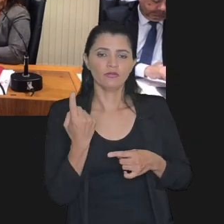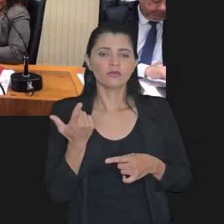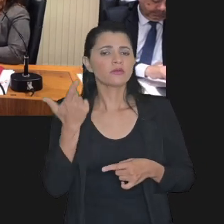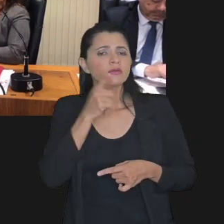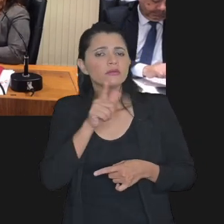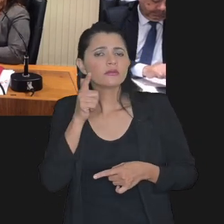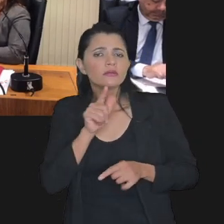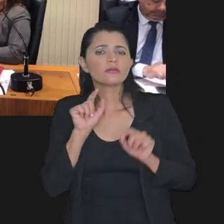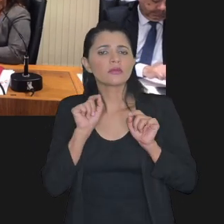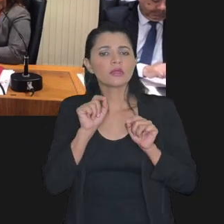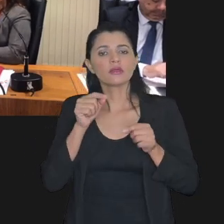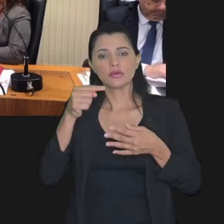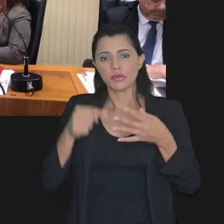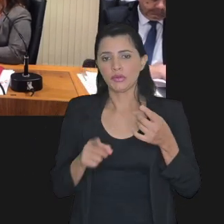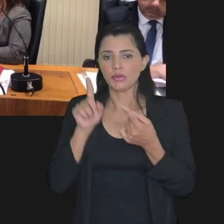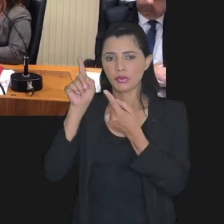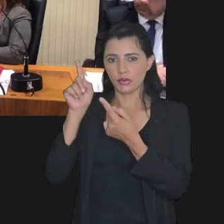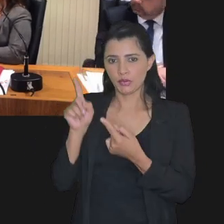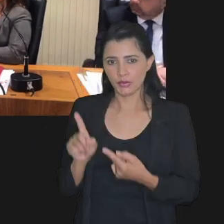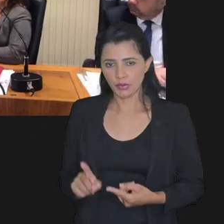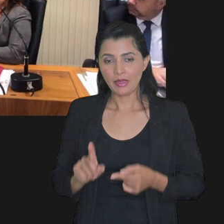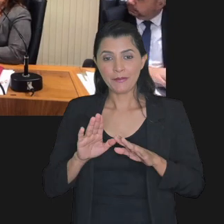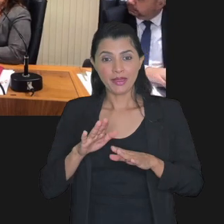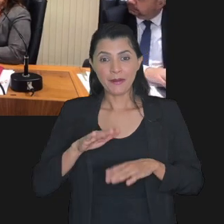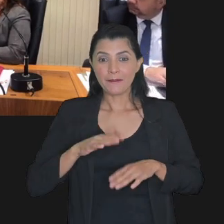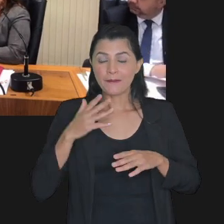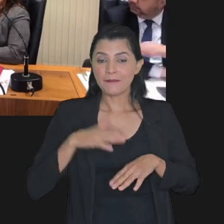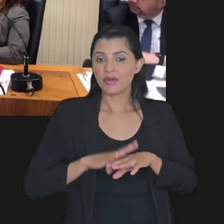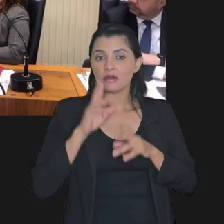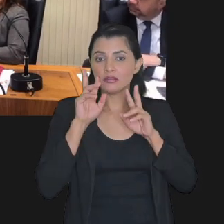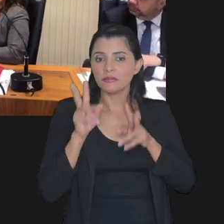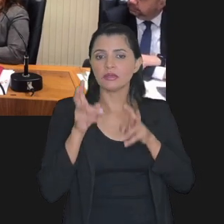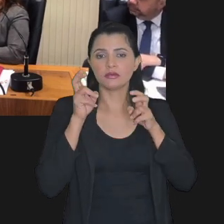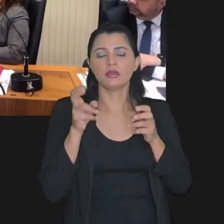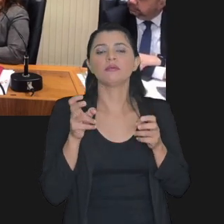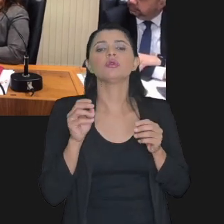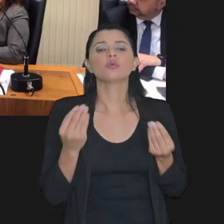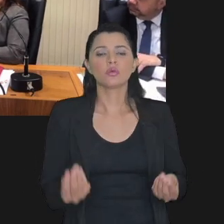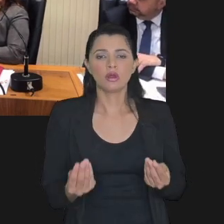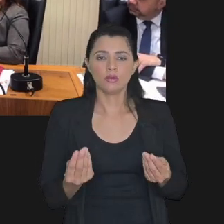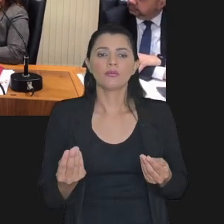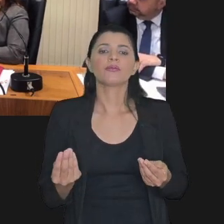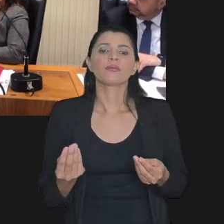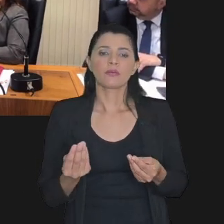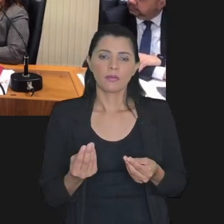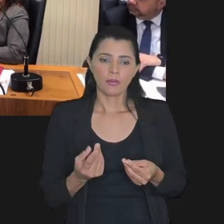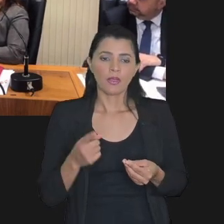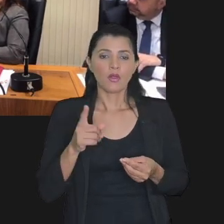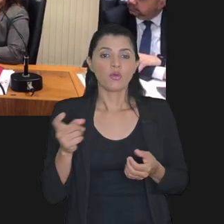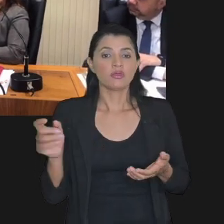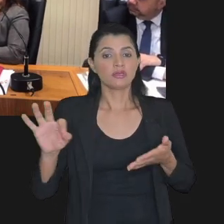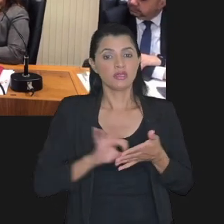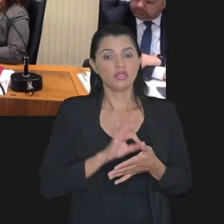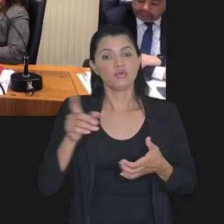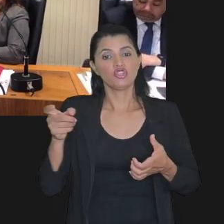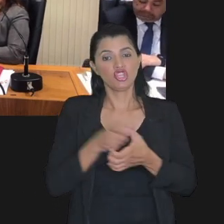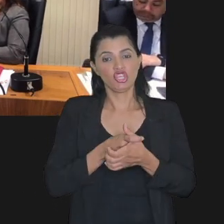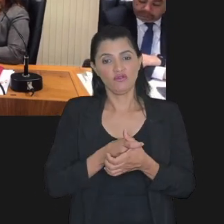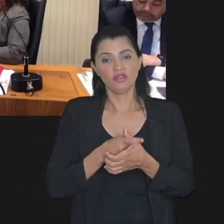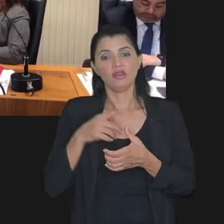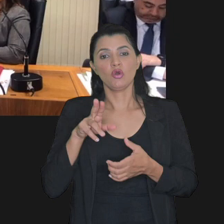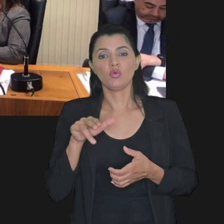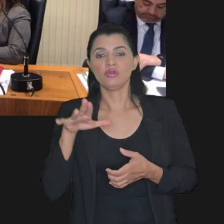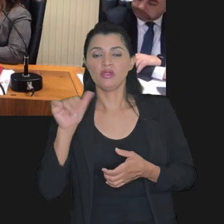as que a gente são essas expostas no slide mas as mais comuns que a gente vê são a dos débitos inscritos em dívida ativa da União